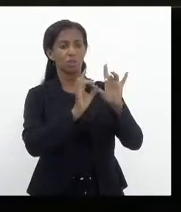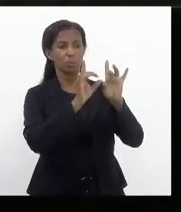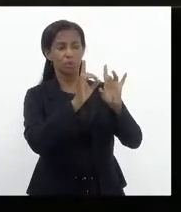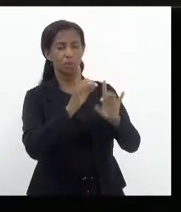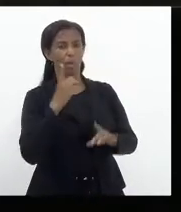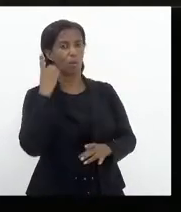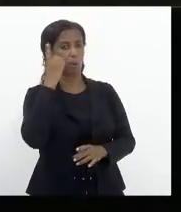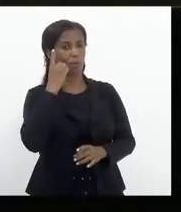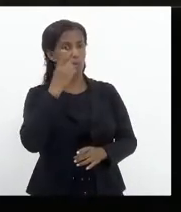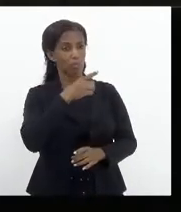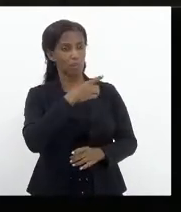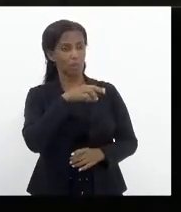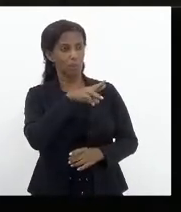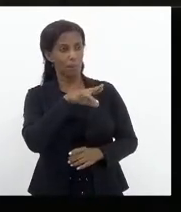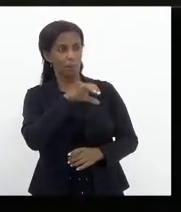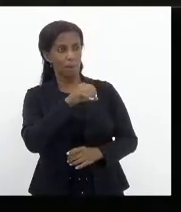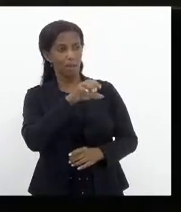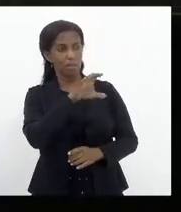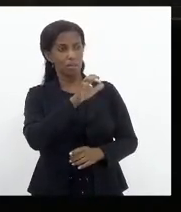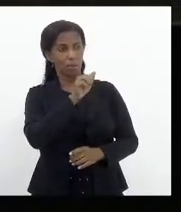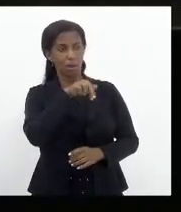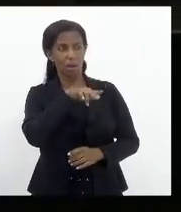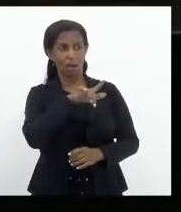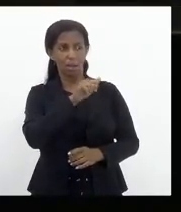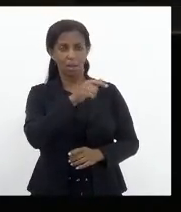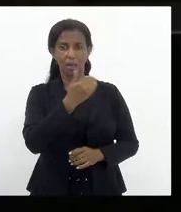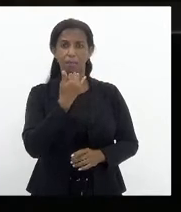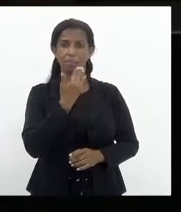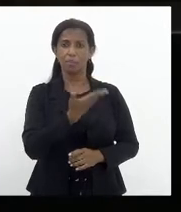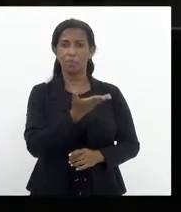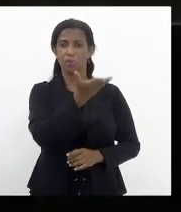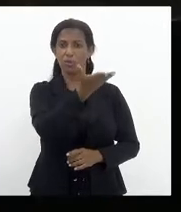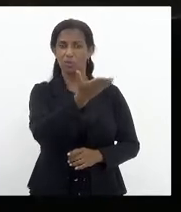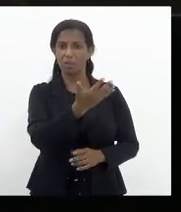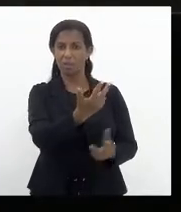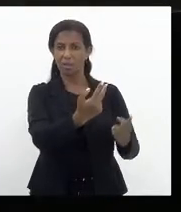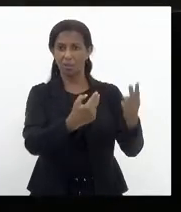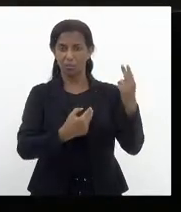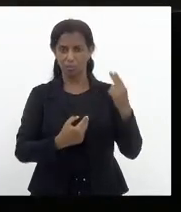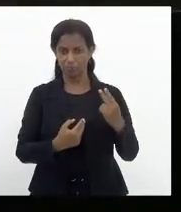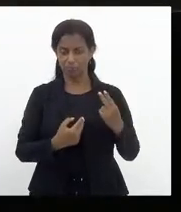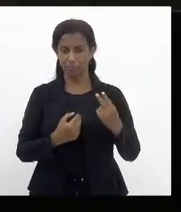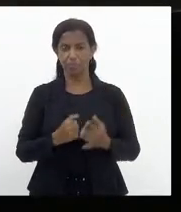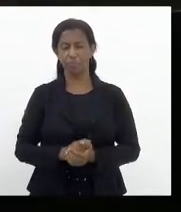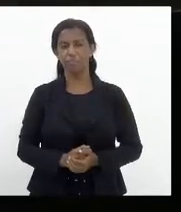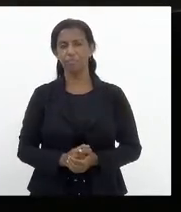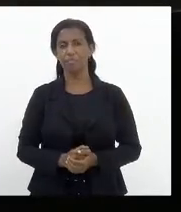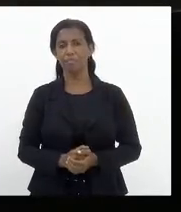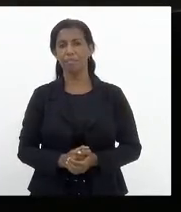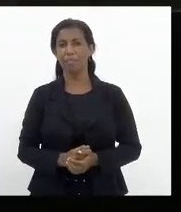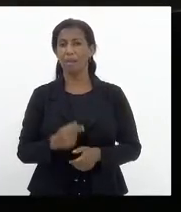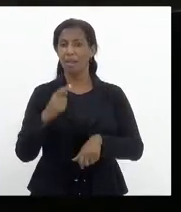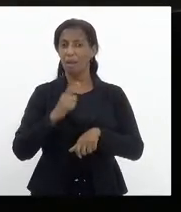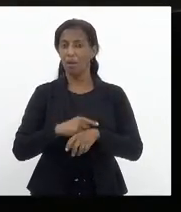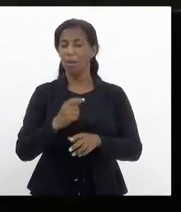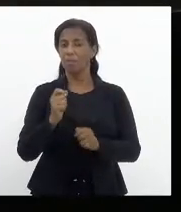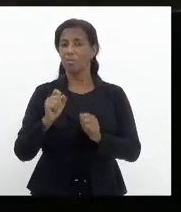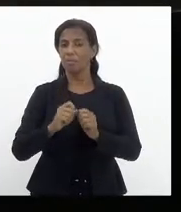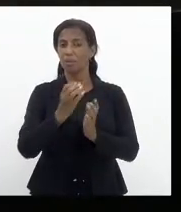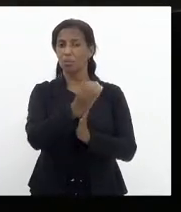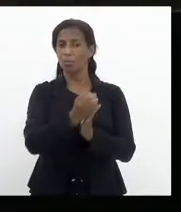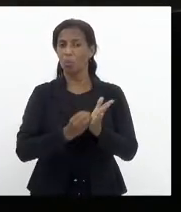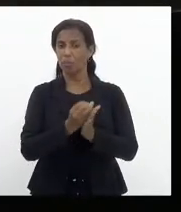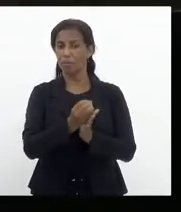deputado Márcio Canella, pedindo a ele que nos observe, recentemente fizemos um ofício ao